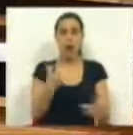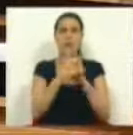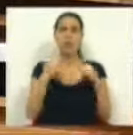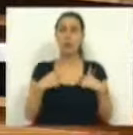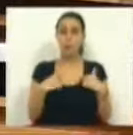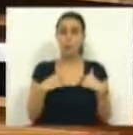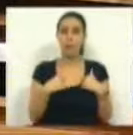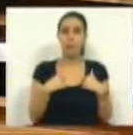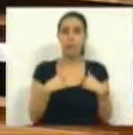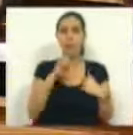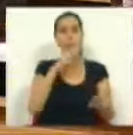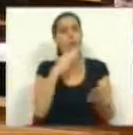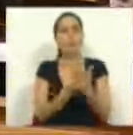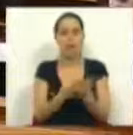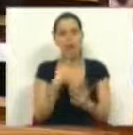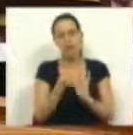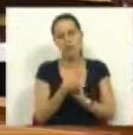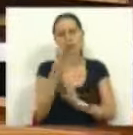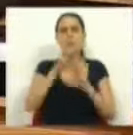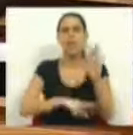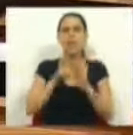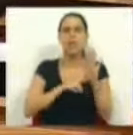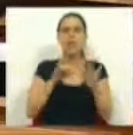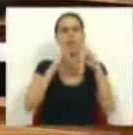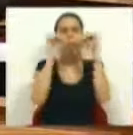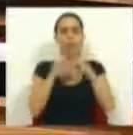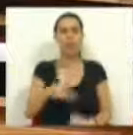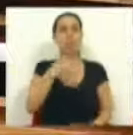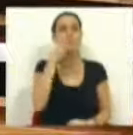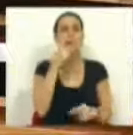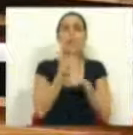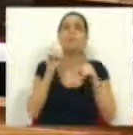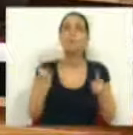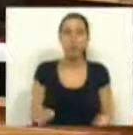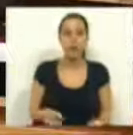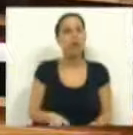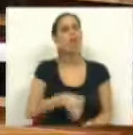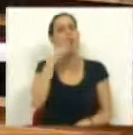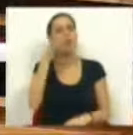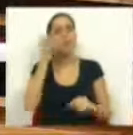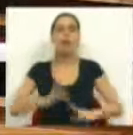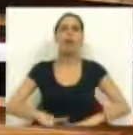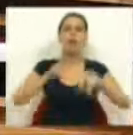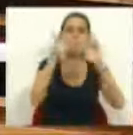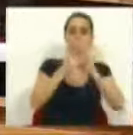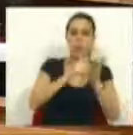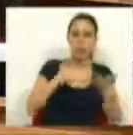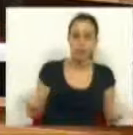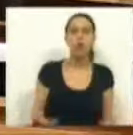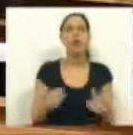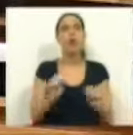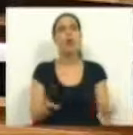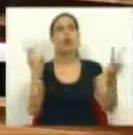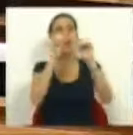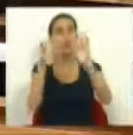desta decisão? É porque eu posso dar-lhe imensos relatórios internacionais a explicar o porquê, a